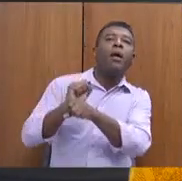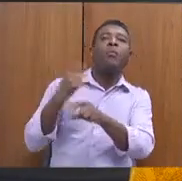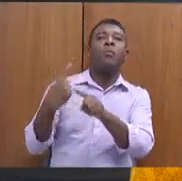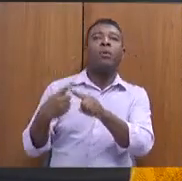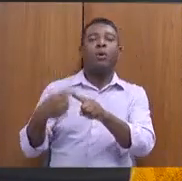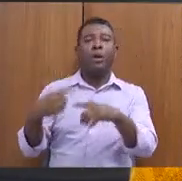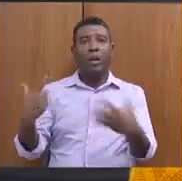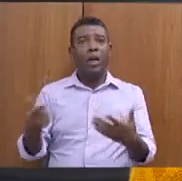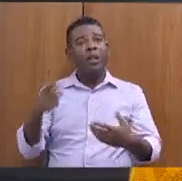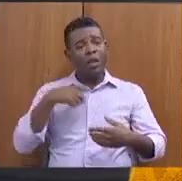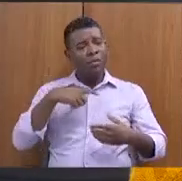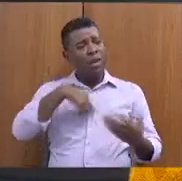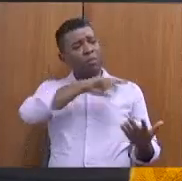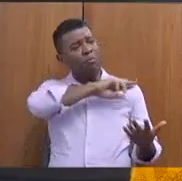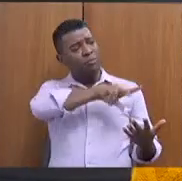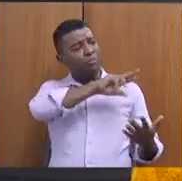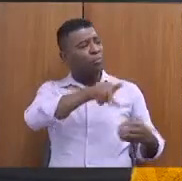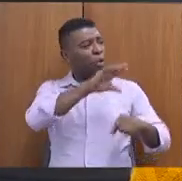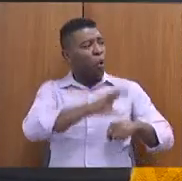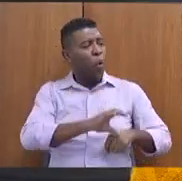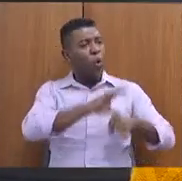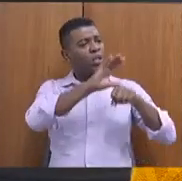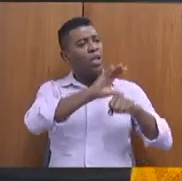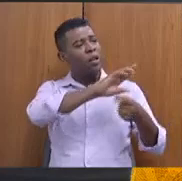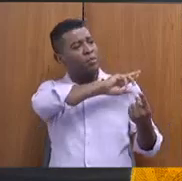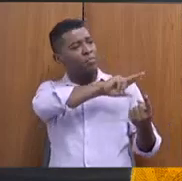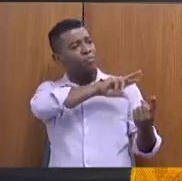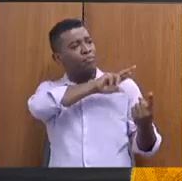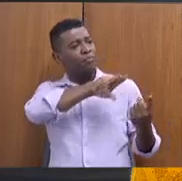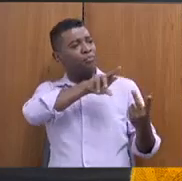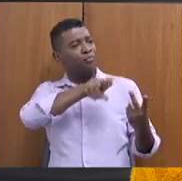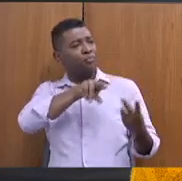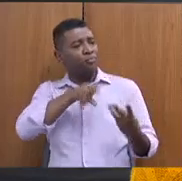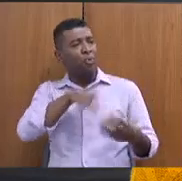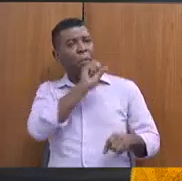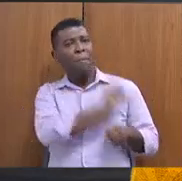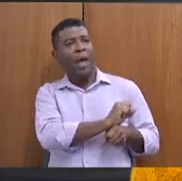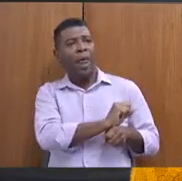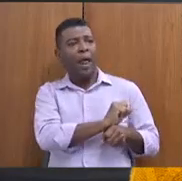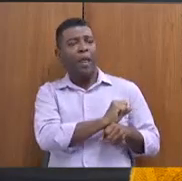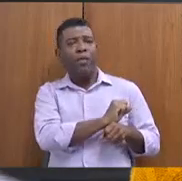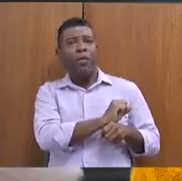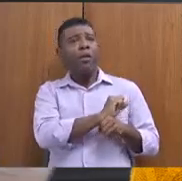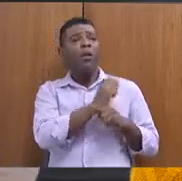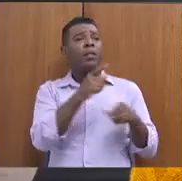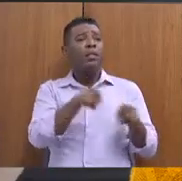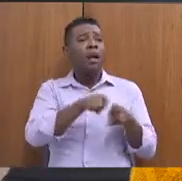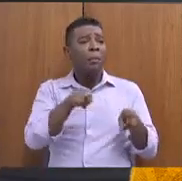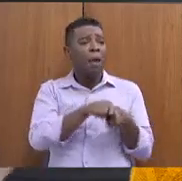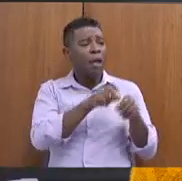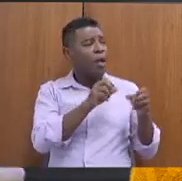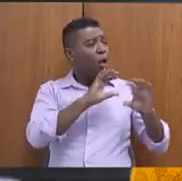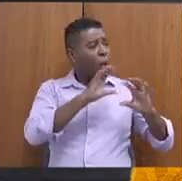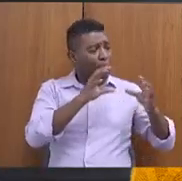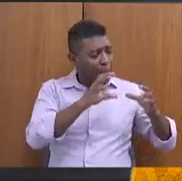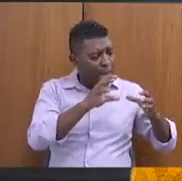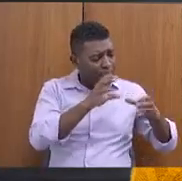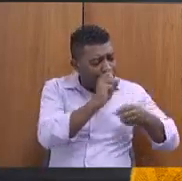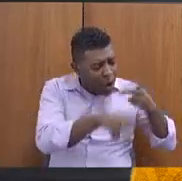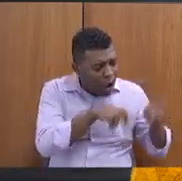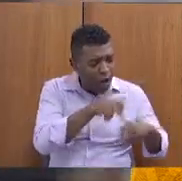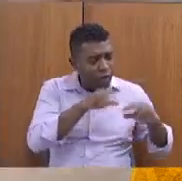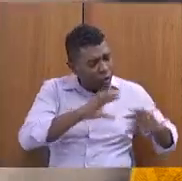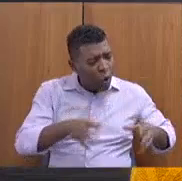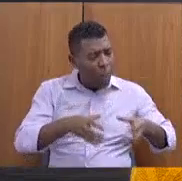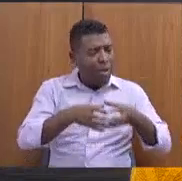série de outros conselhos que estão parados como o Conselho de Povos e Comunidades Tradicionais e outros. Então, também